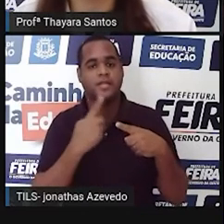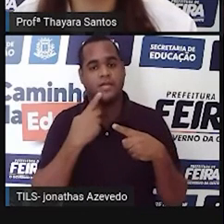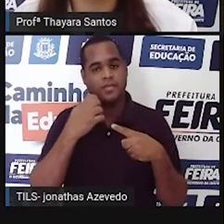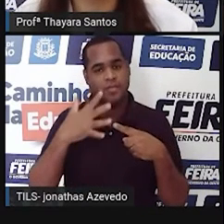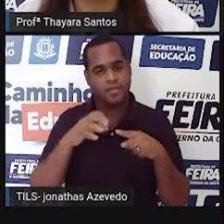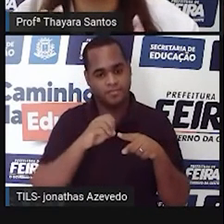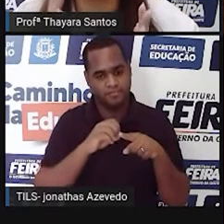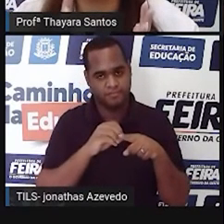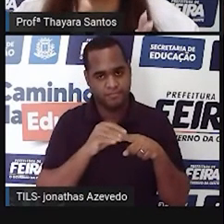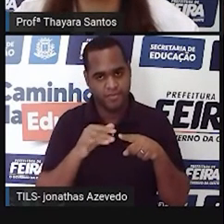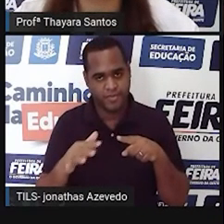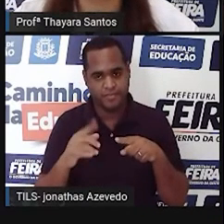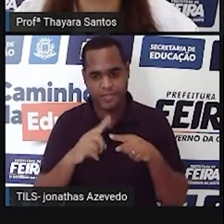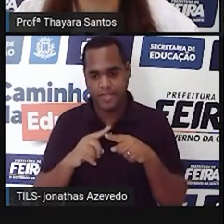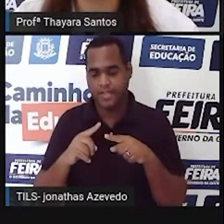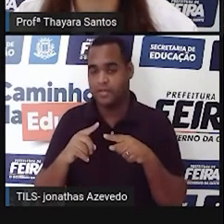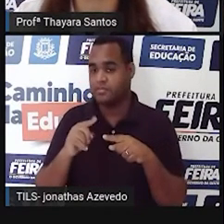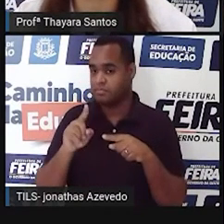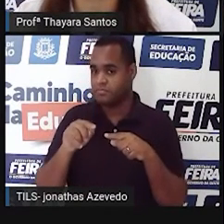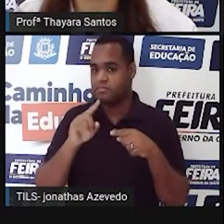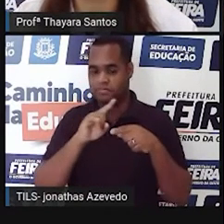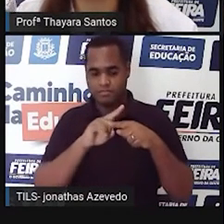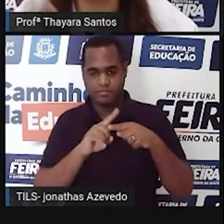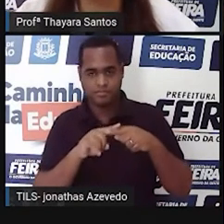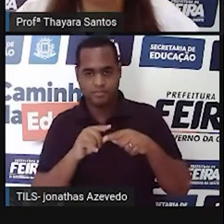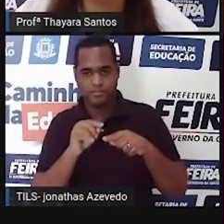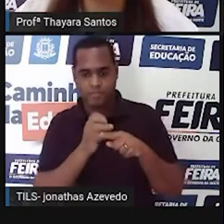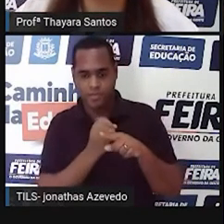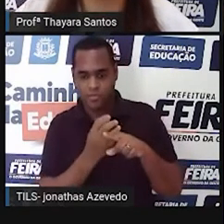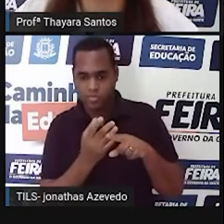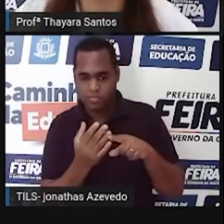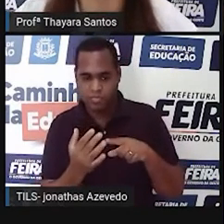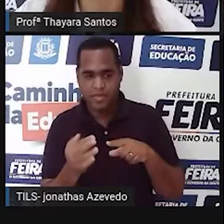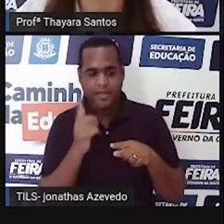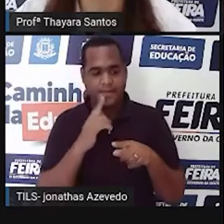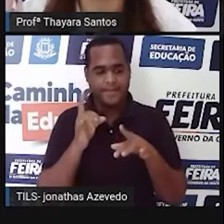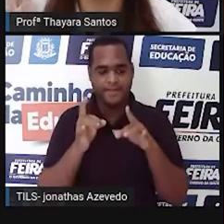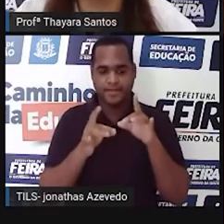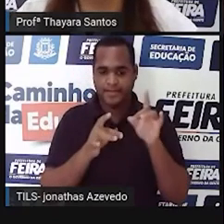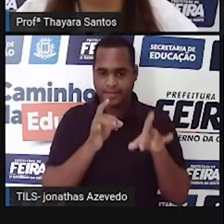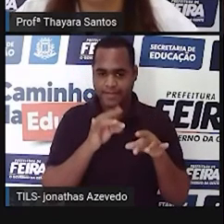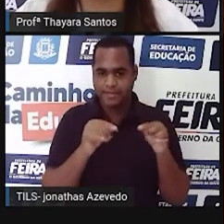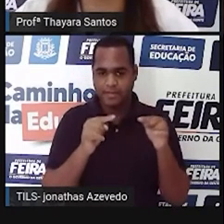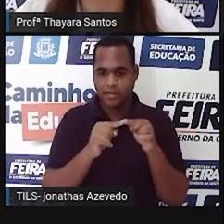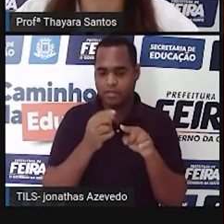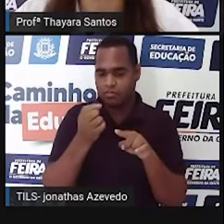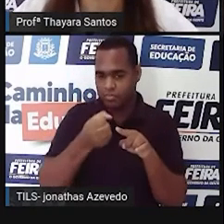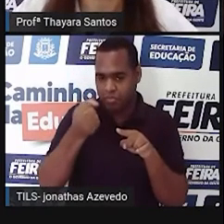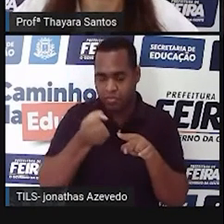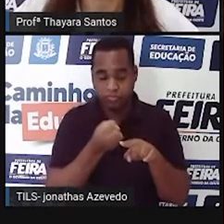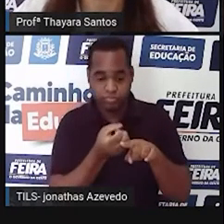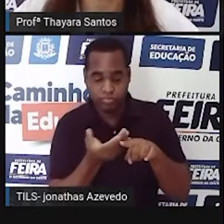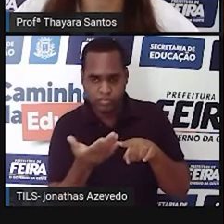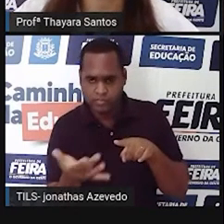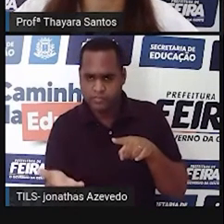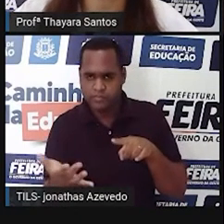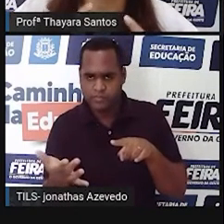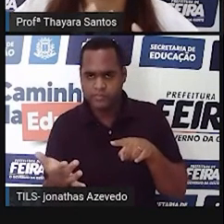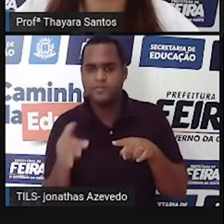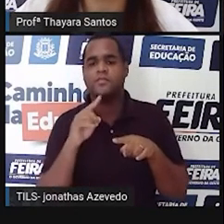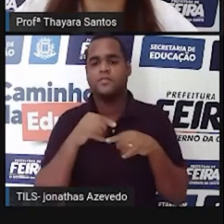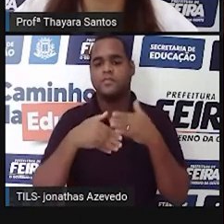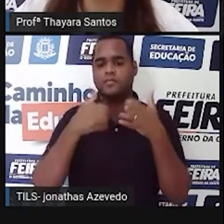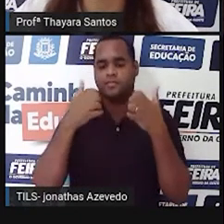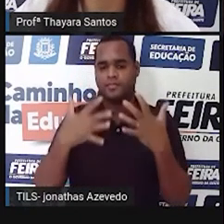função excretora. É pela uretra, que o espermatozoide passa para ser eliminado, junto com o ejaculado. E é também